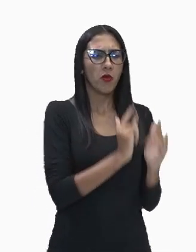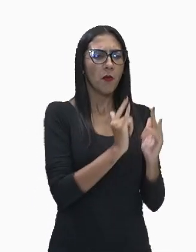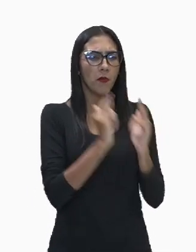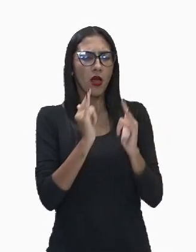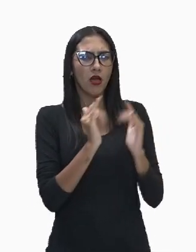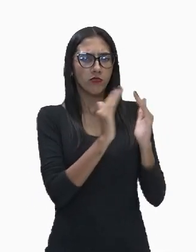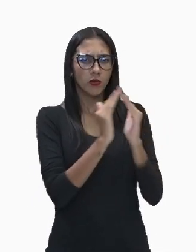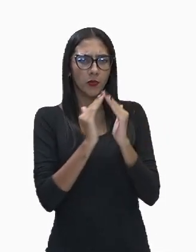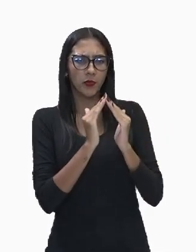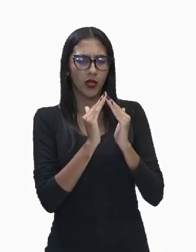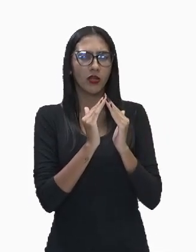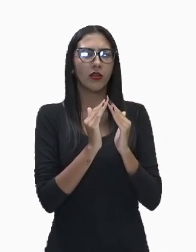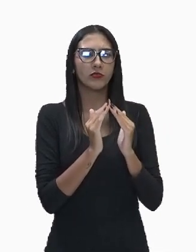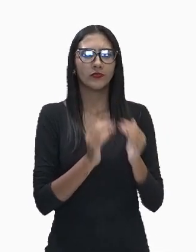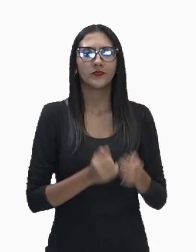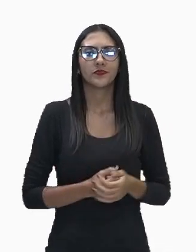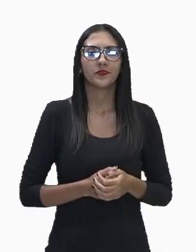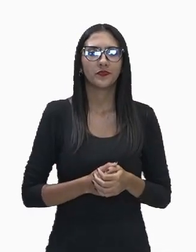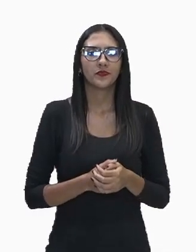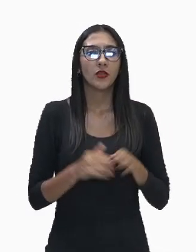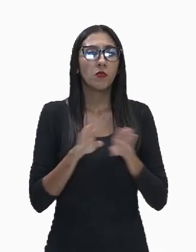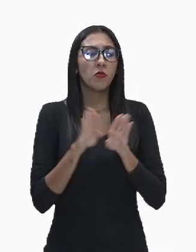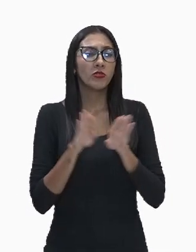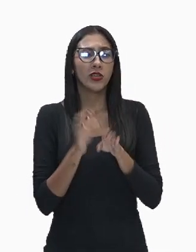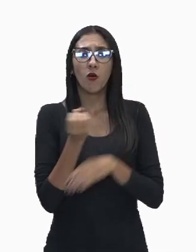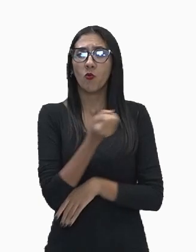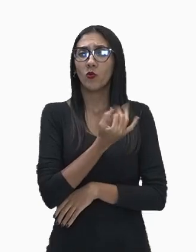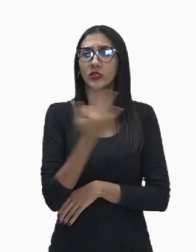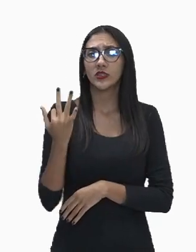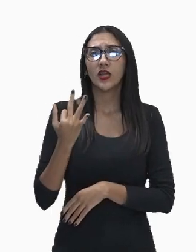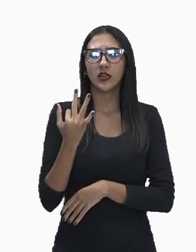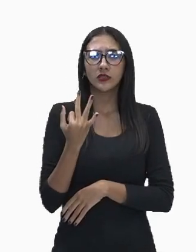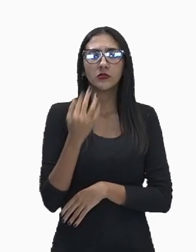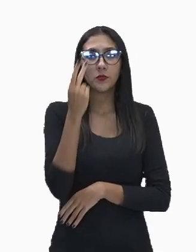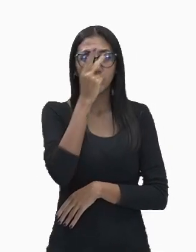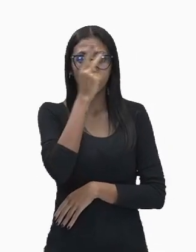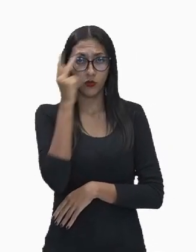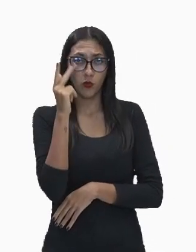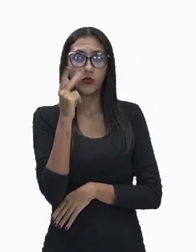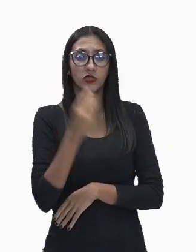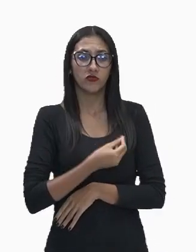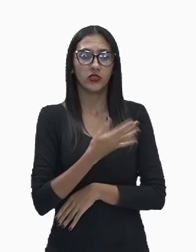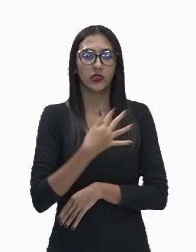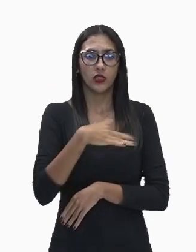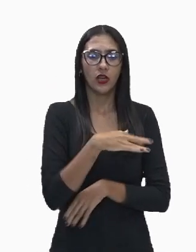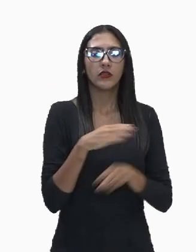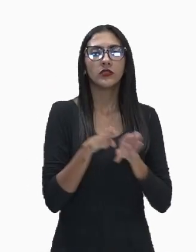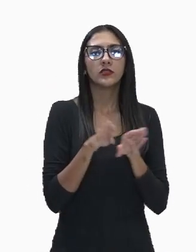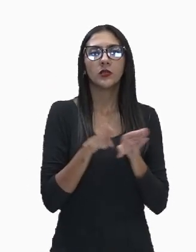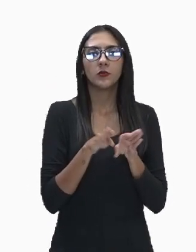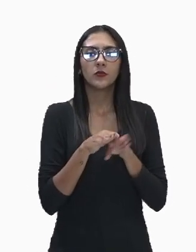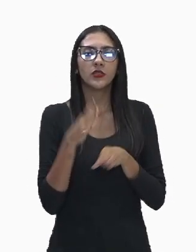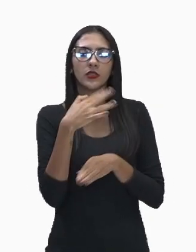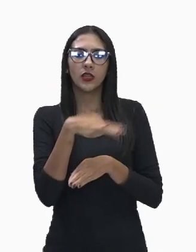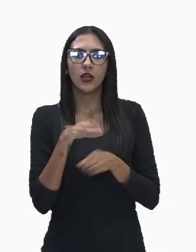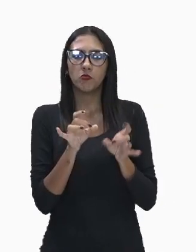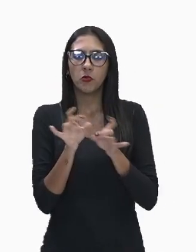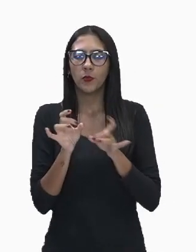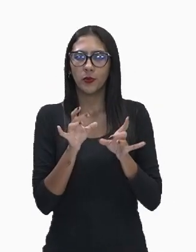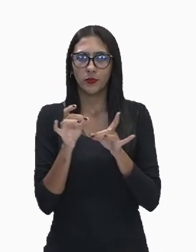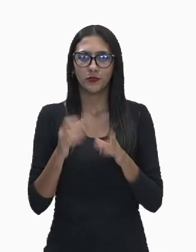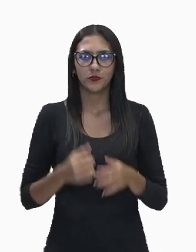de resíduos devido à concentração de pessoas e atividades econômicas. É lógico que quando